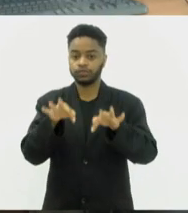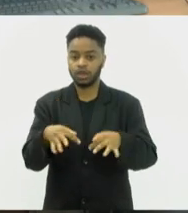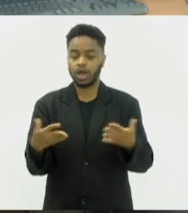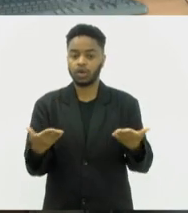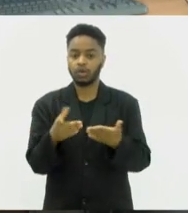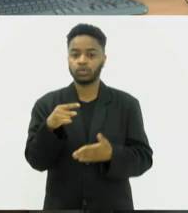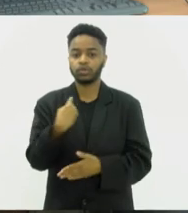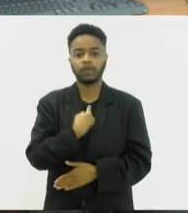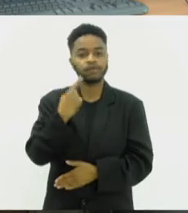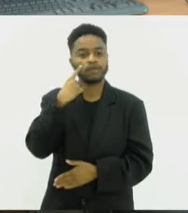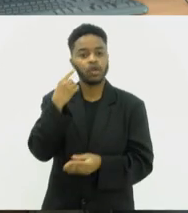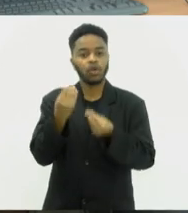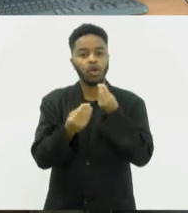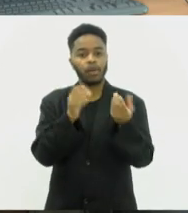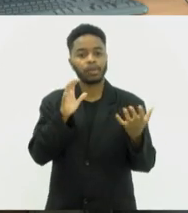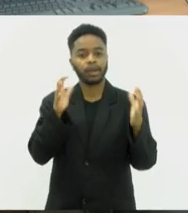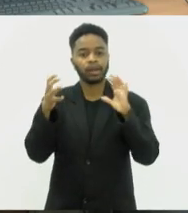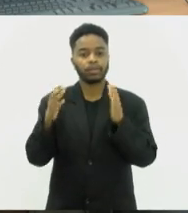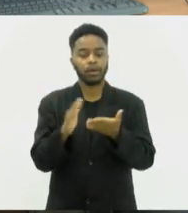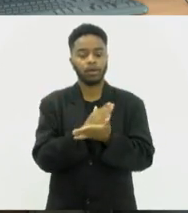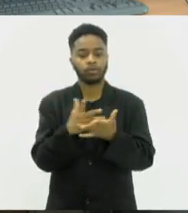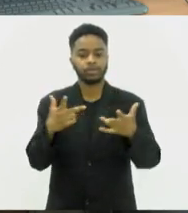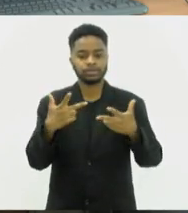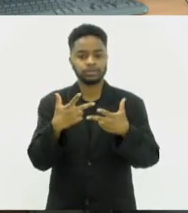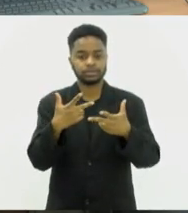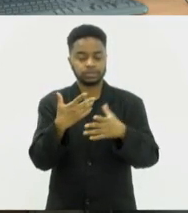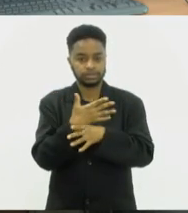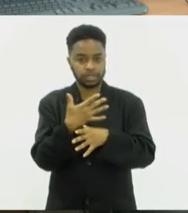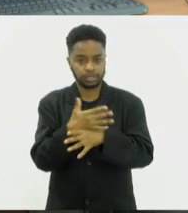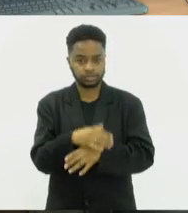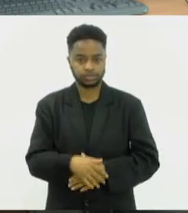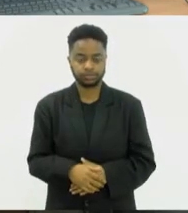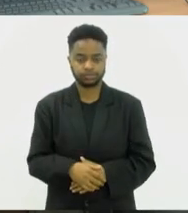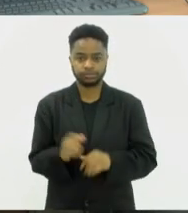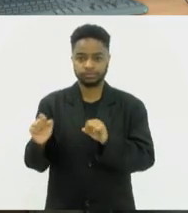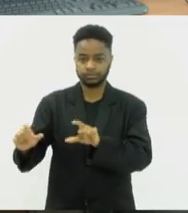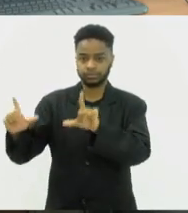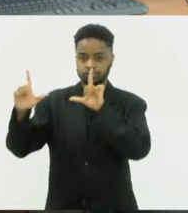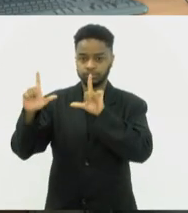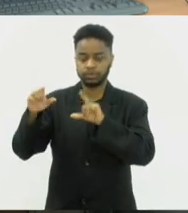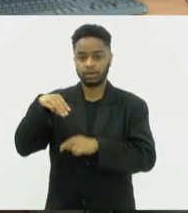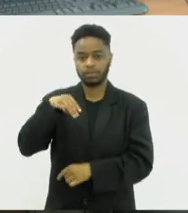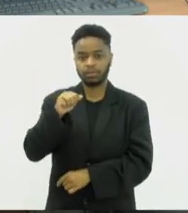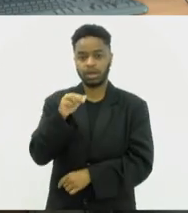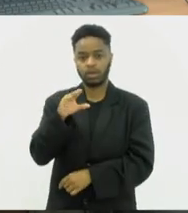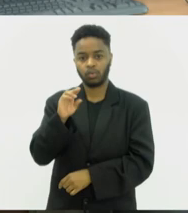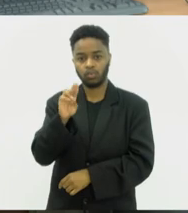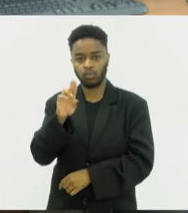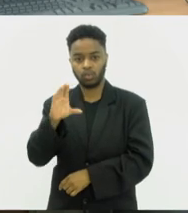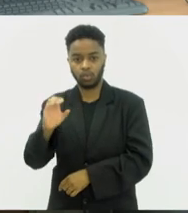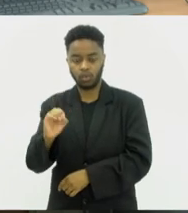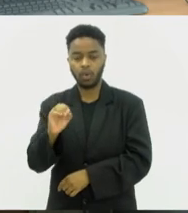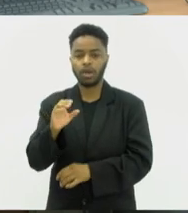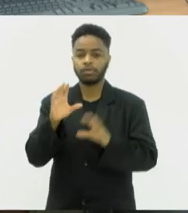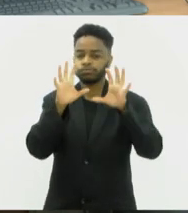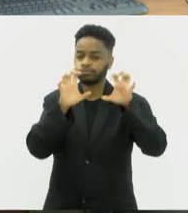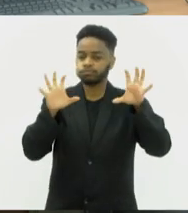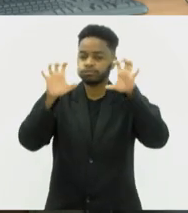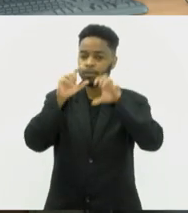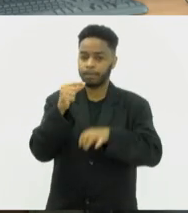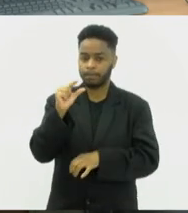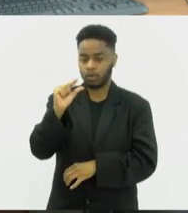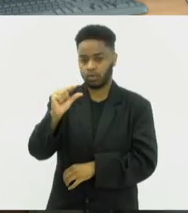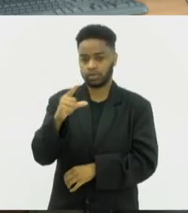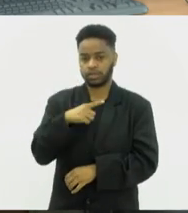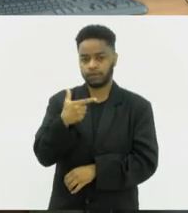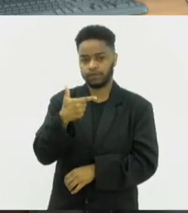dar uma olhada no tempo em algumas cidades do estado. Aqui no telão, Macuco, céu um pouco nublado, 25 graus